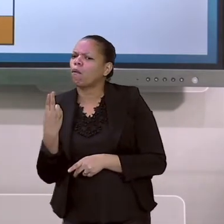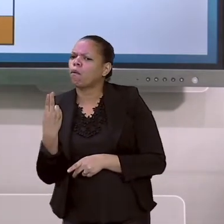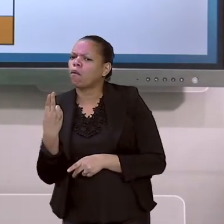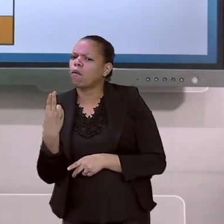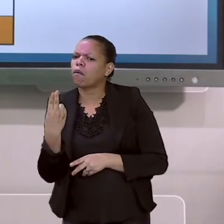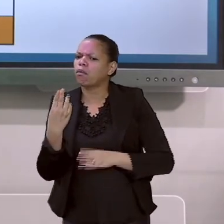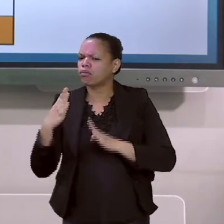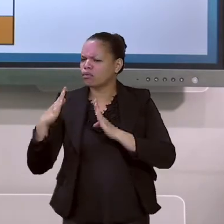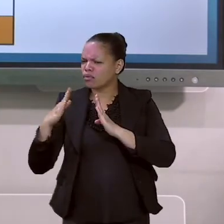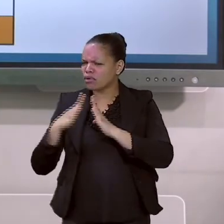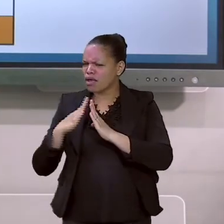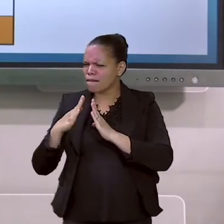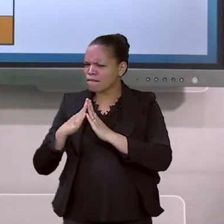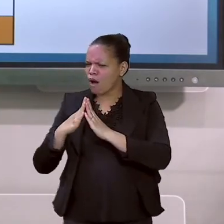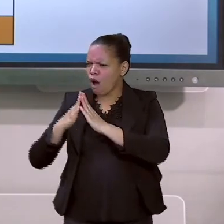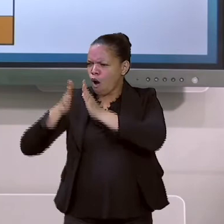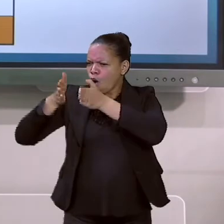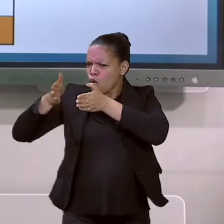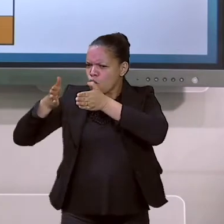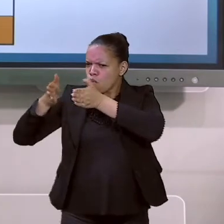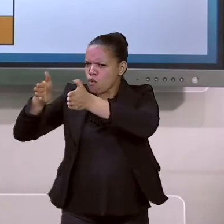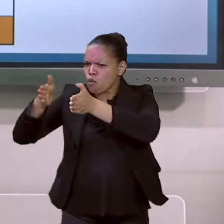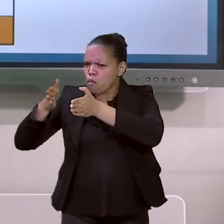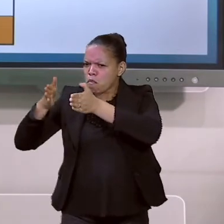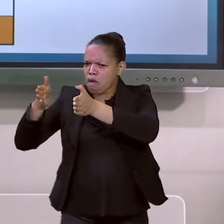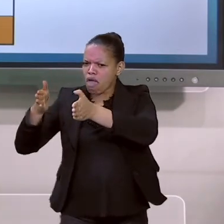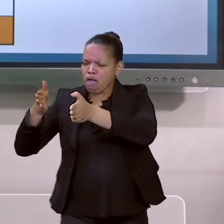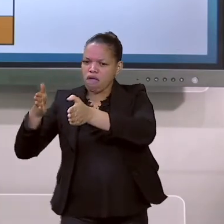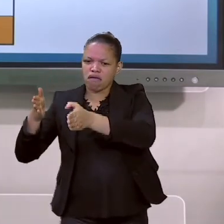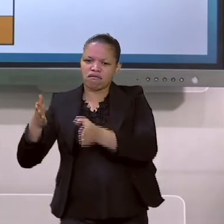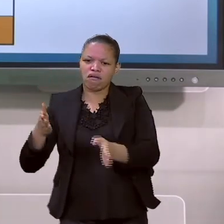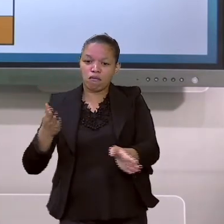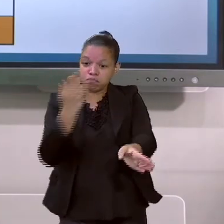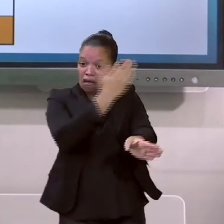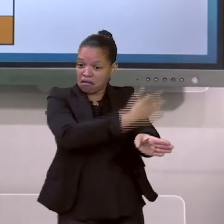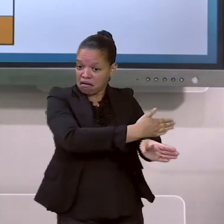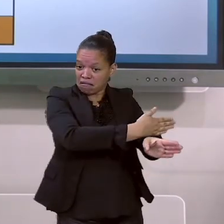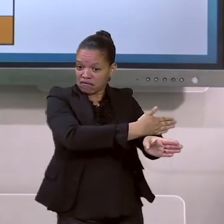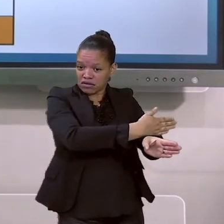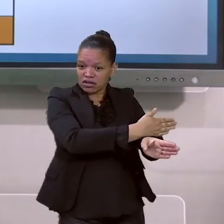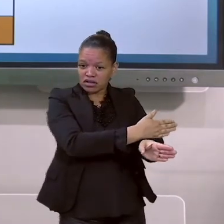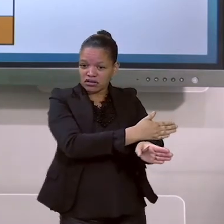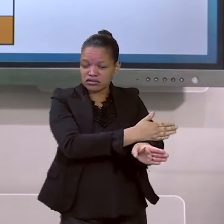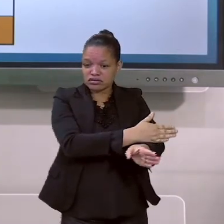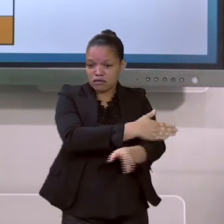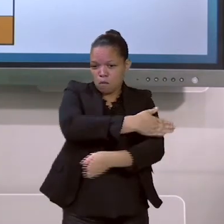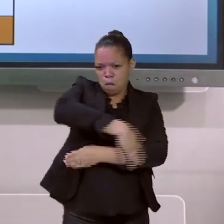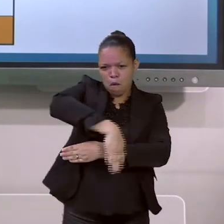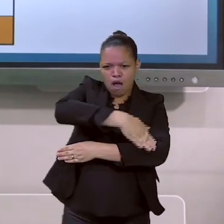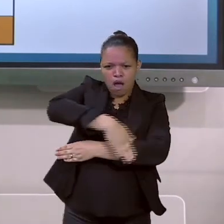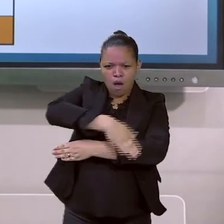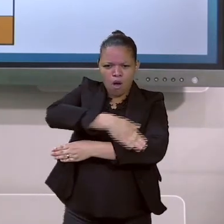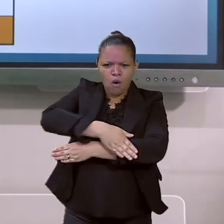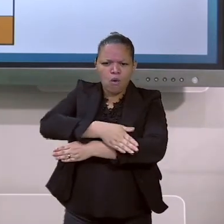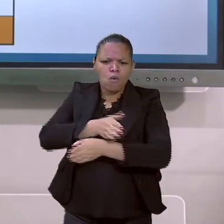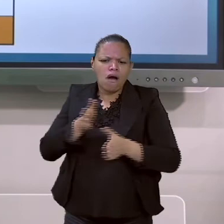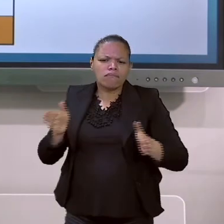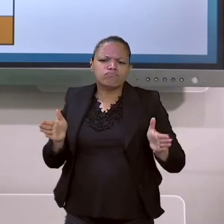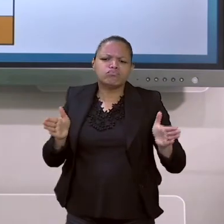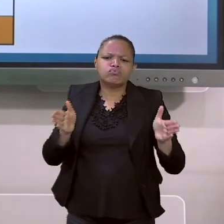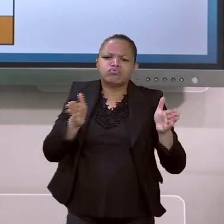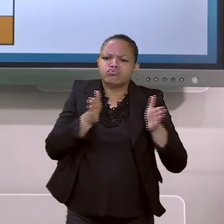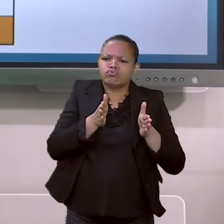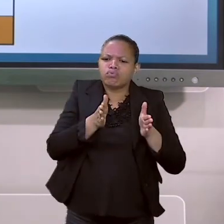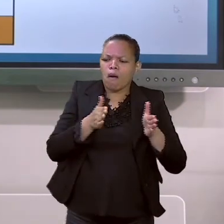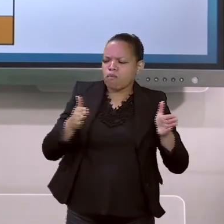viela? Em uma travessa? Em uma rua pequena? Não importa se é uma rua, se